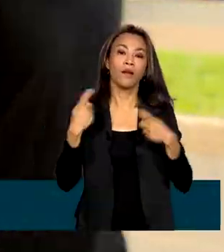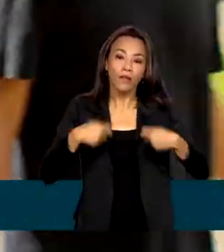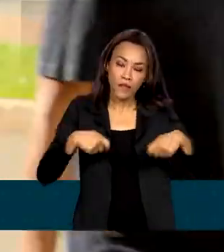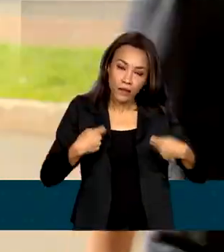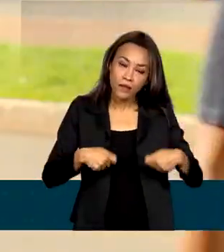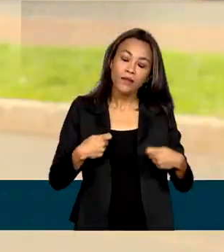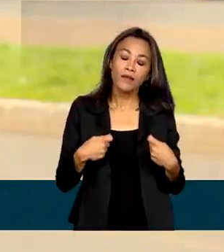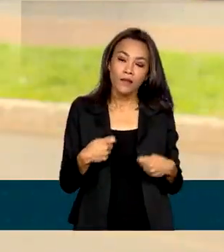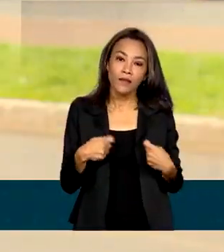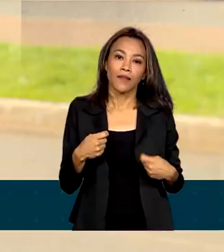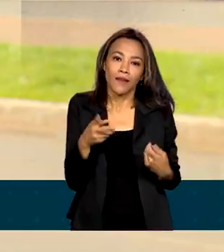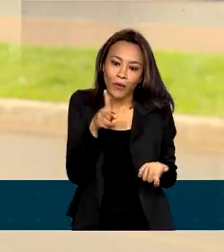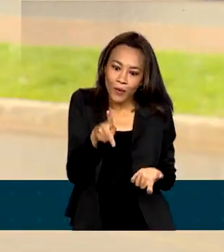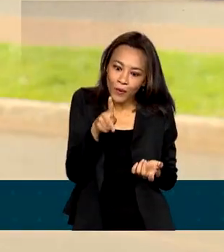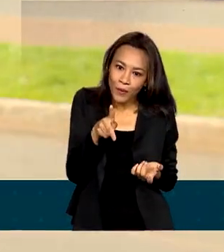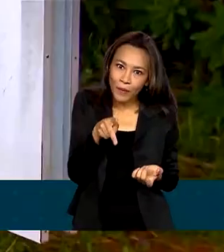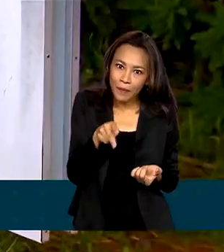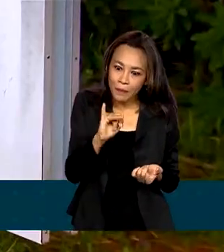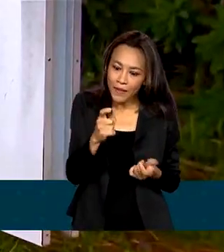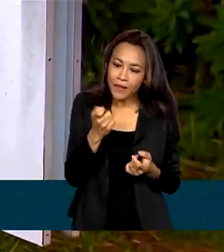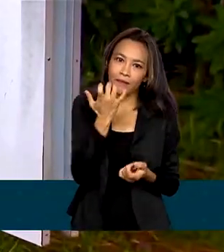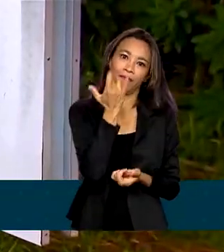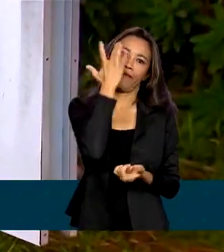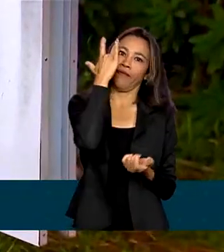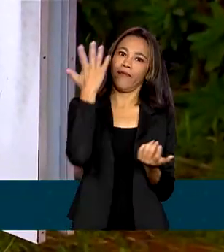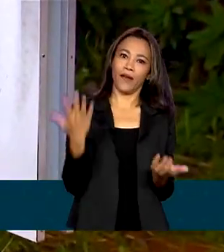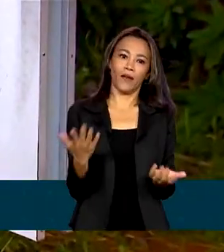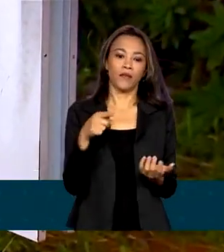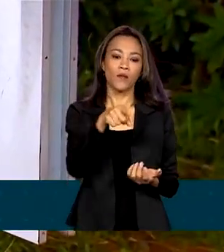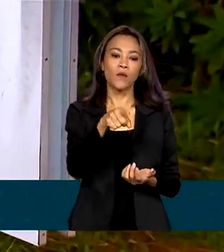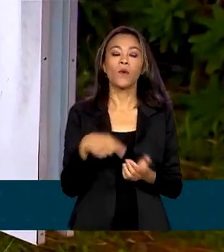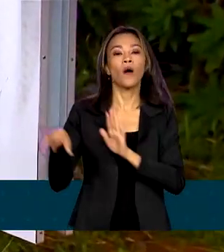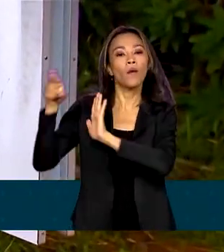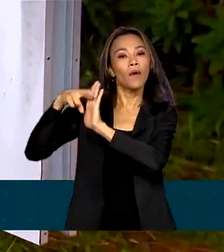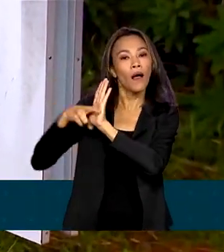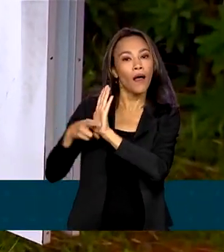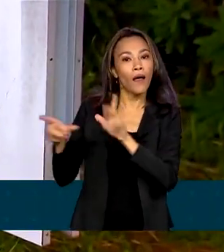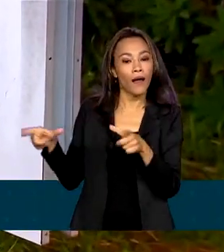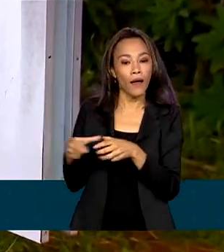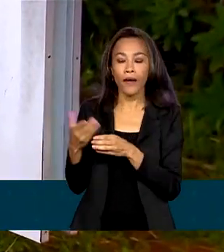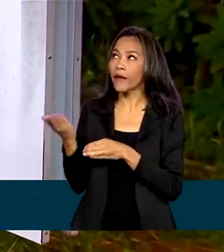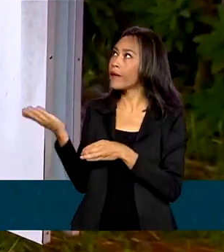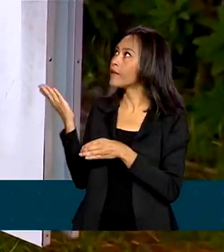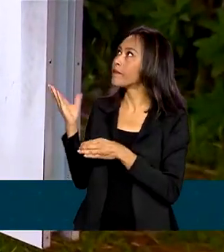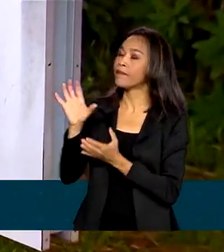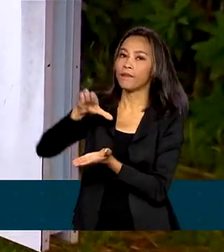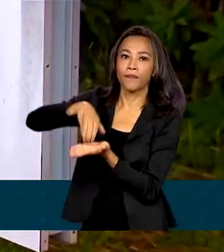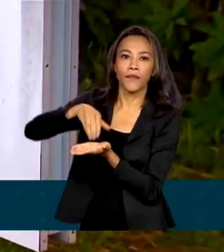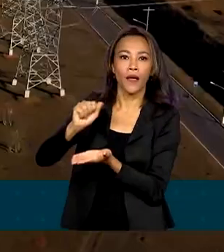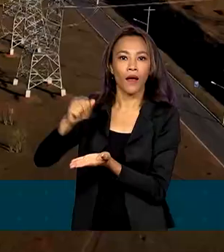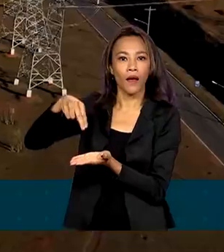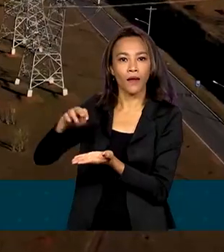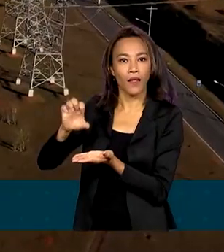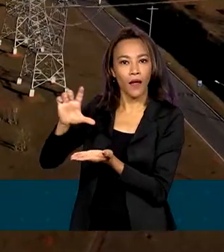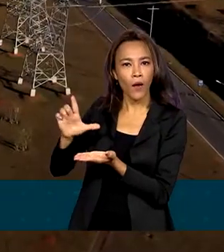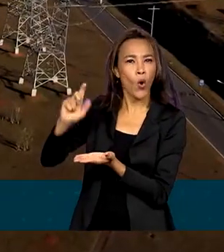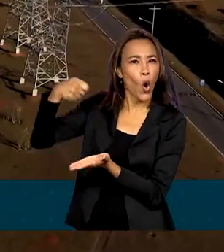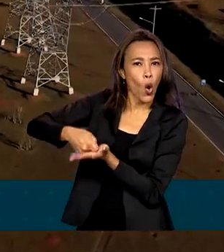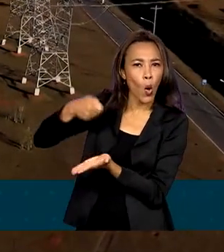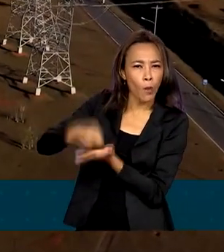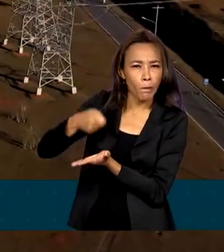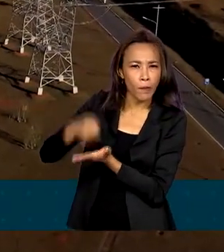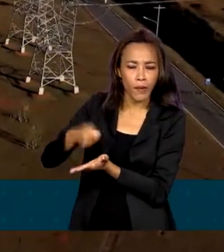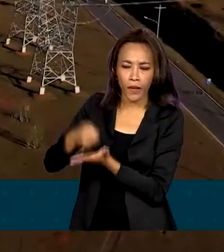facilita muito a nossa vida, nosso dia a dia. Uma resolução da Agência Nacional de Energia Elétrica, ANEL, obriga